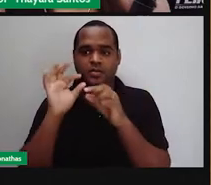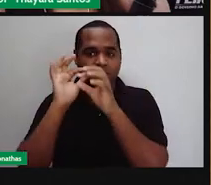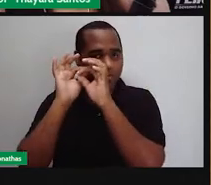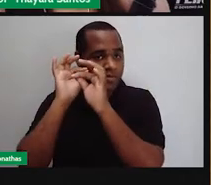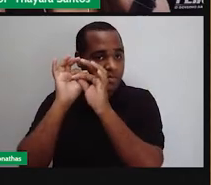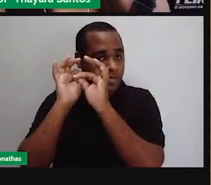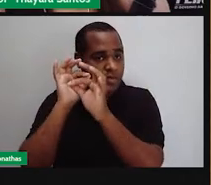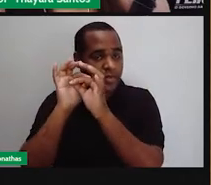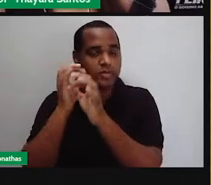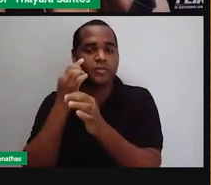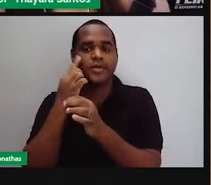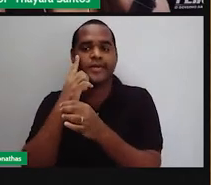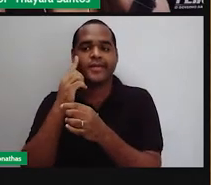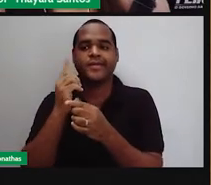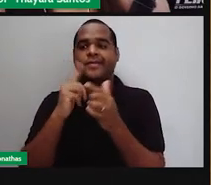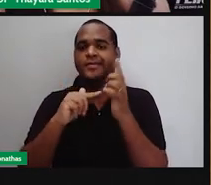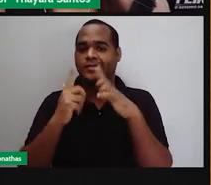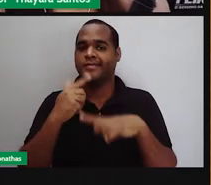bastonetes e cones.